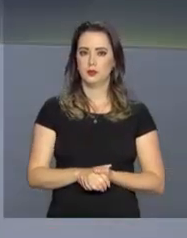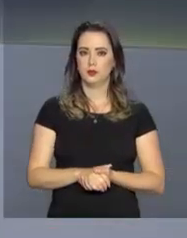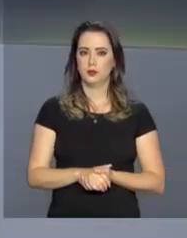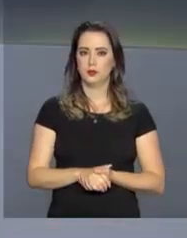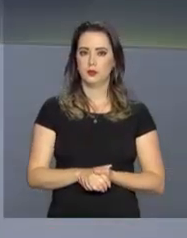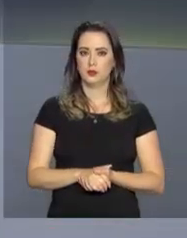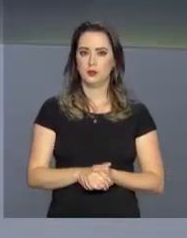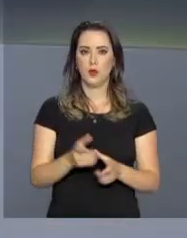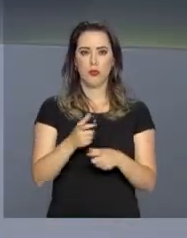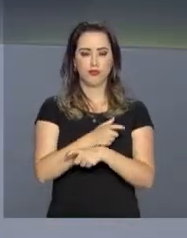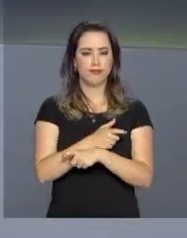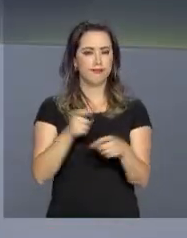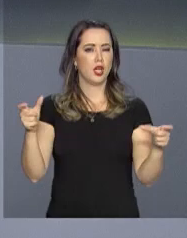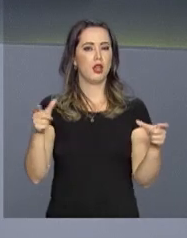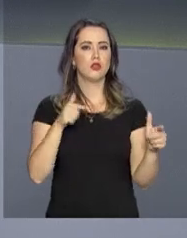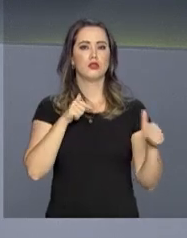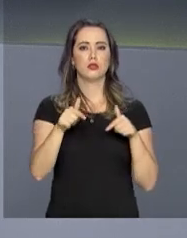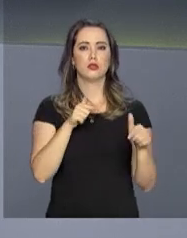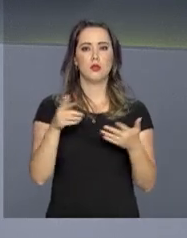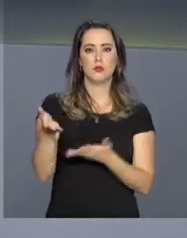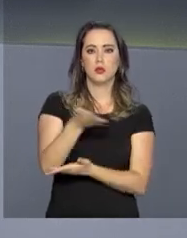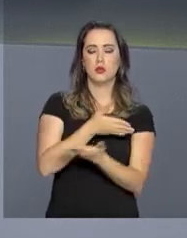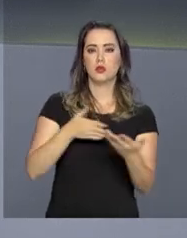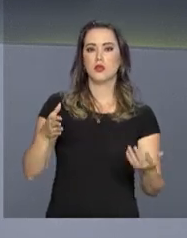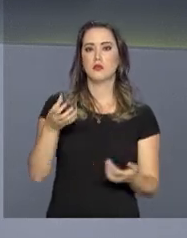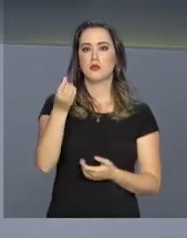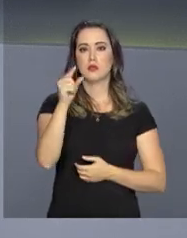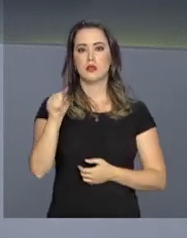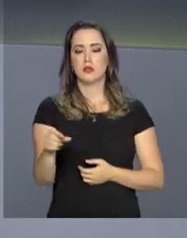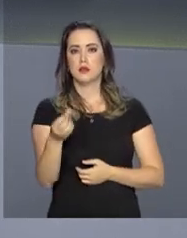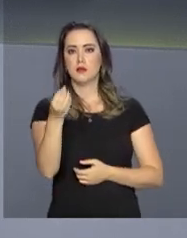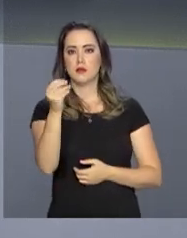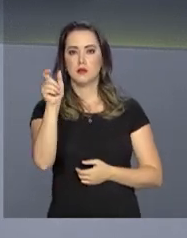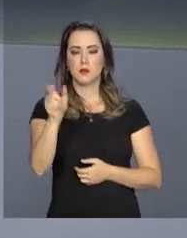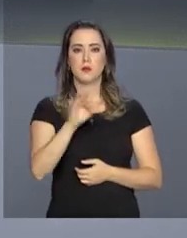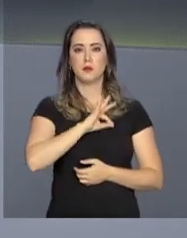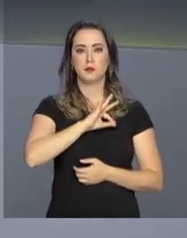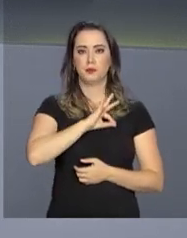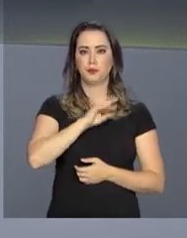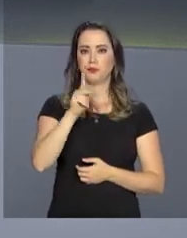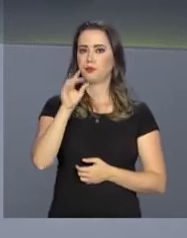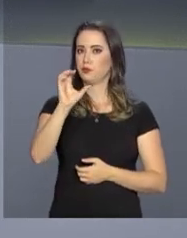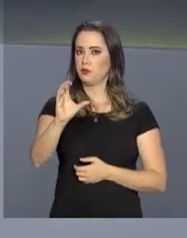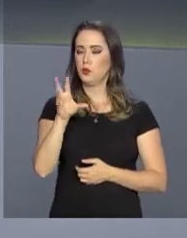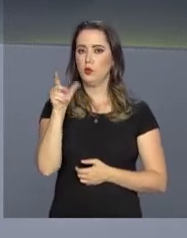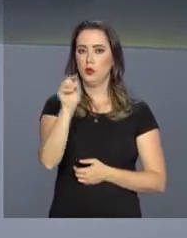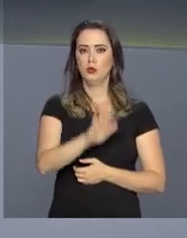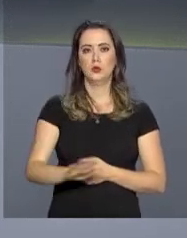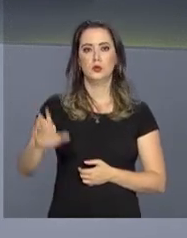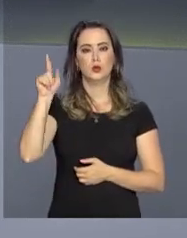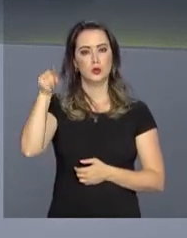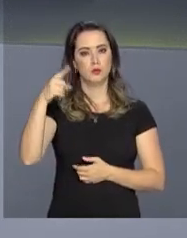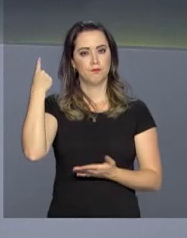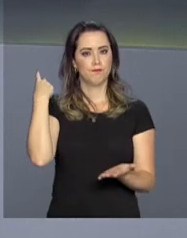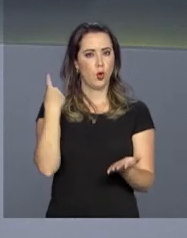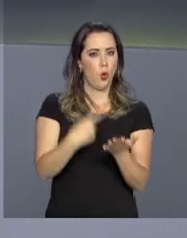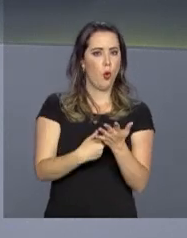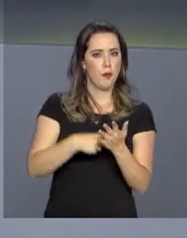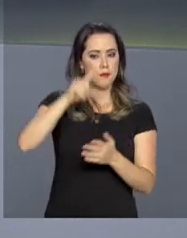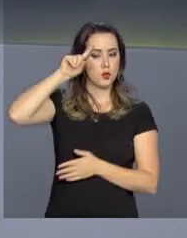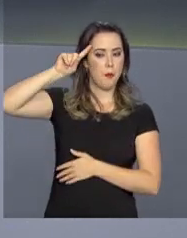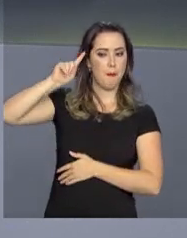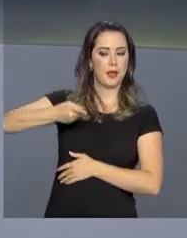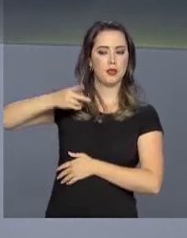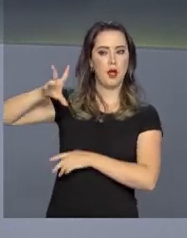Uma grande operação envolveu hoje mais de 6.600 policiais civis de todo o país no cumprimento de